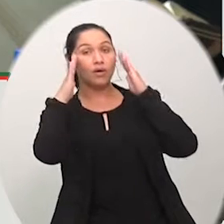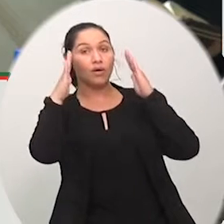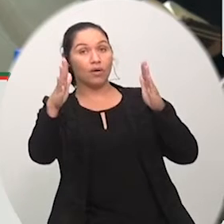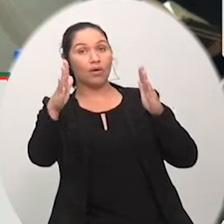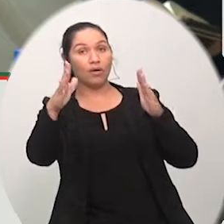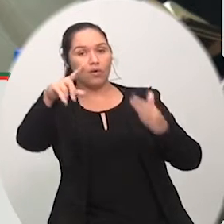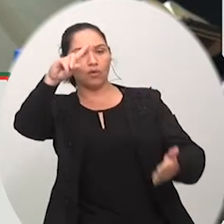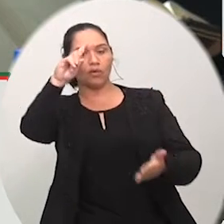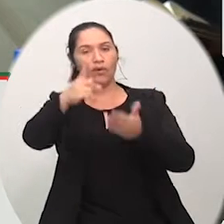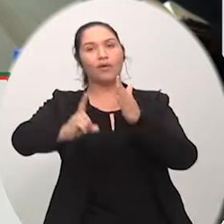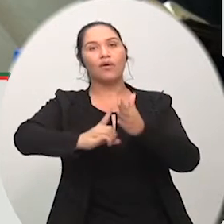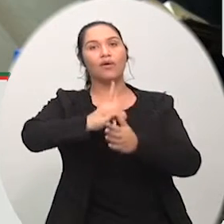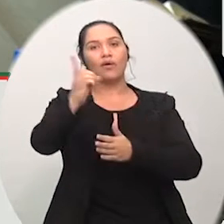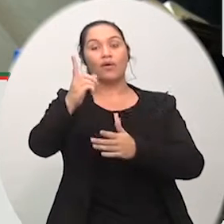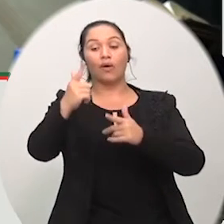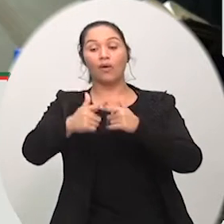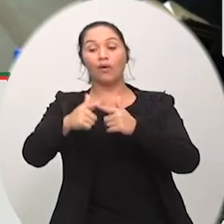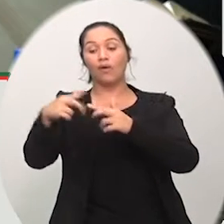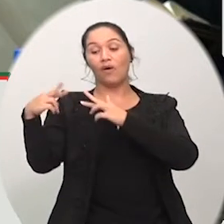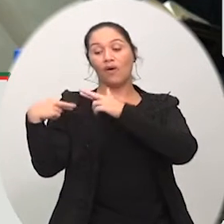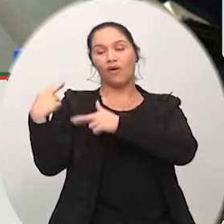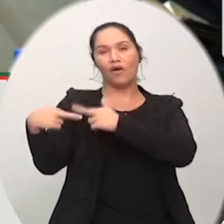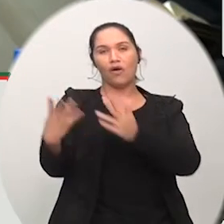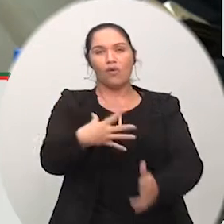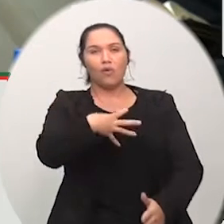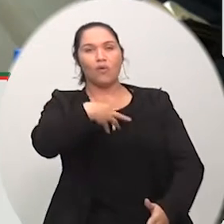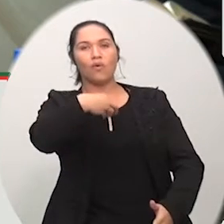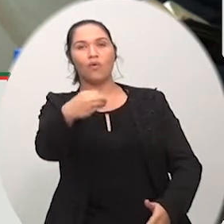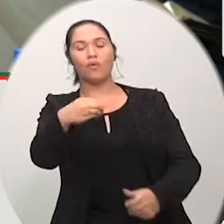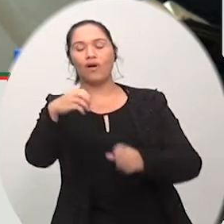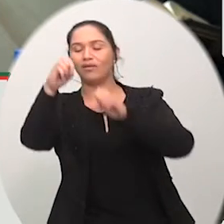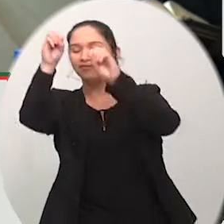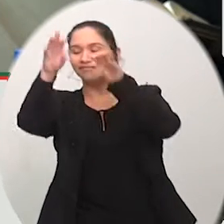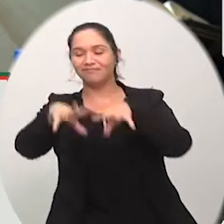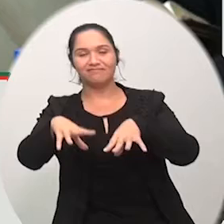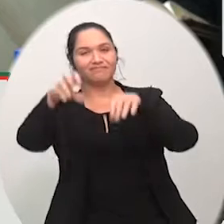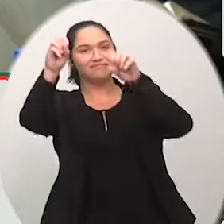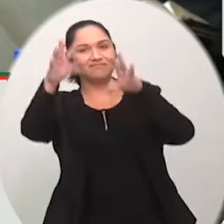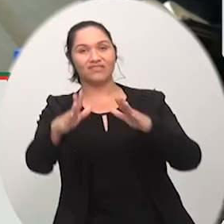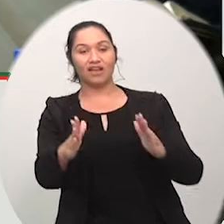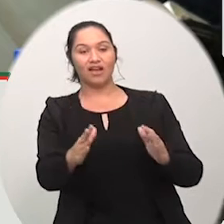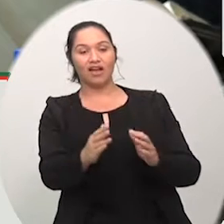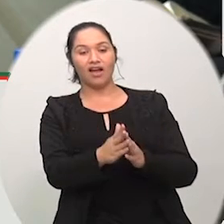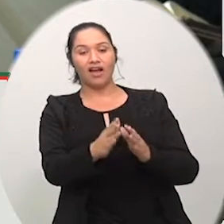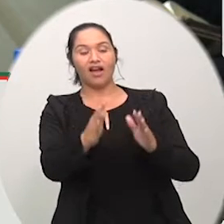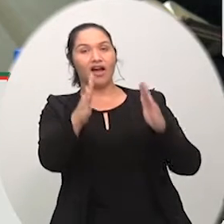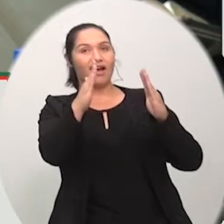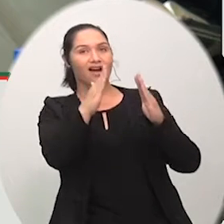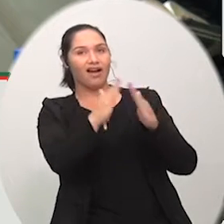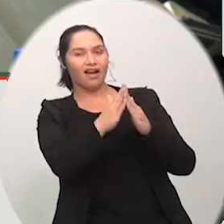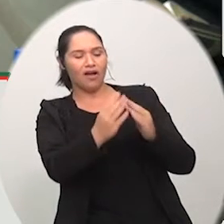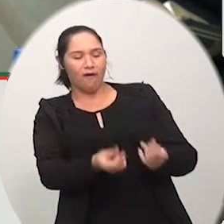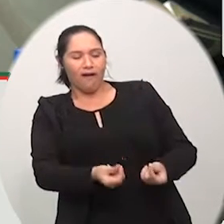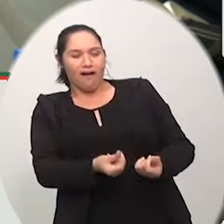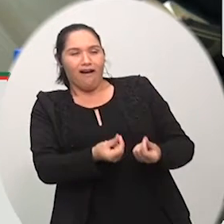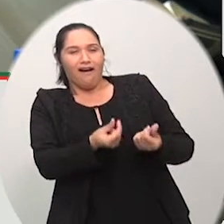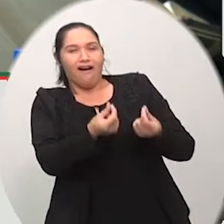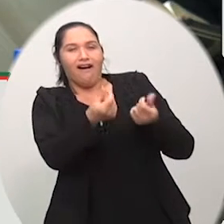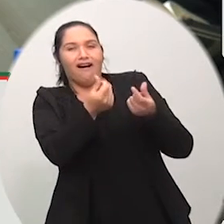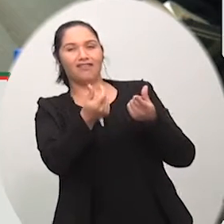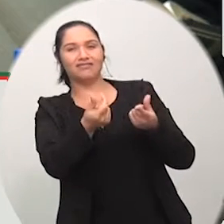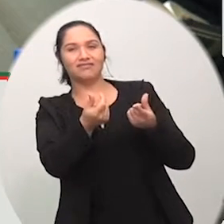abençoada a geração dos justos. Na sua casa há prosperidade e riqueza e a sua justiça